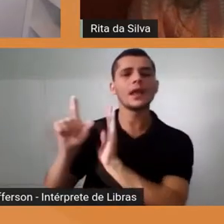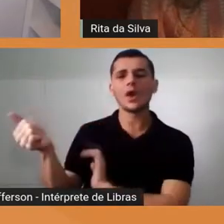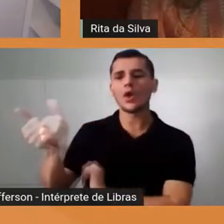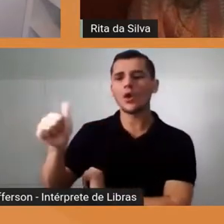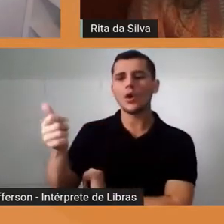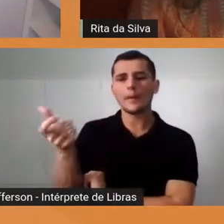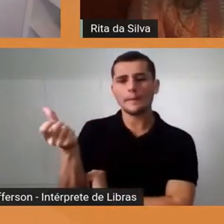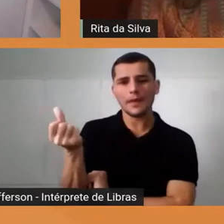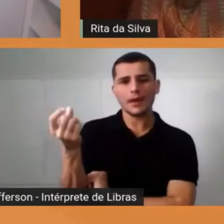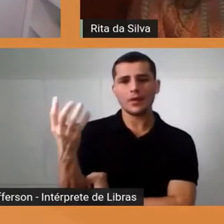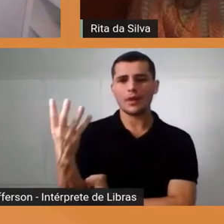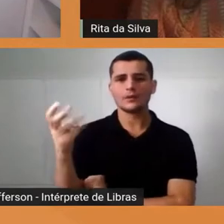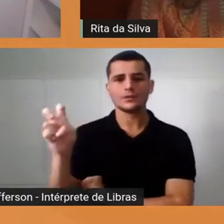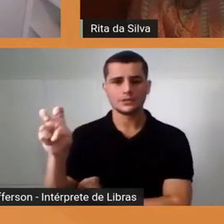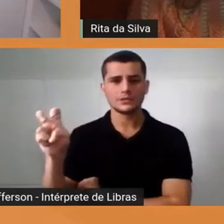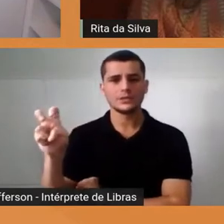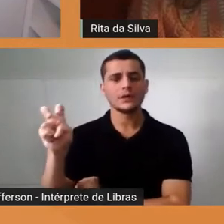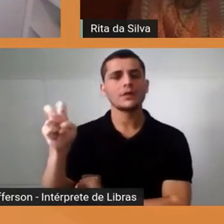foi o Rodrigo,